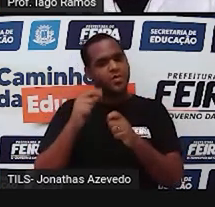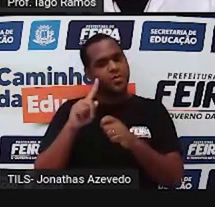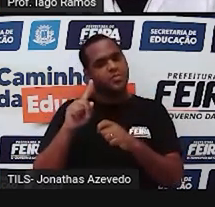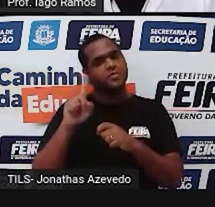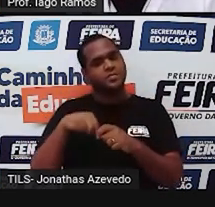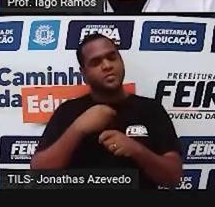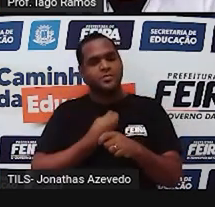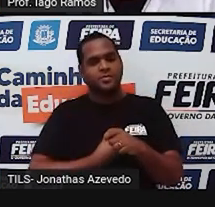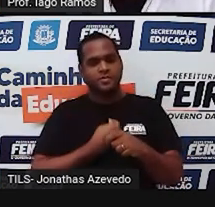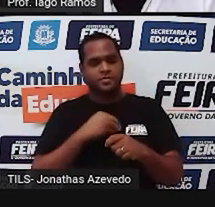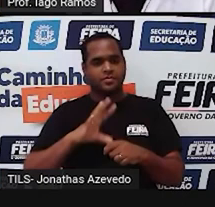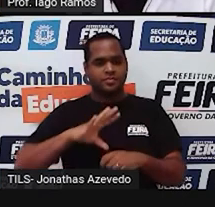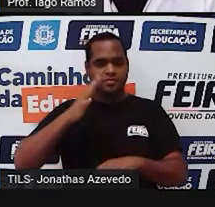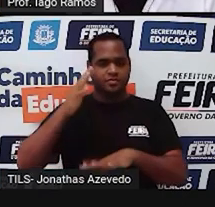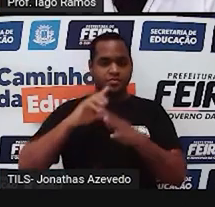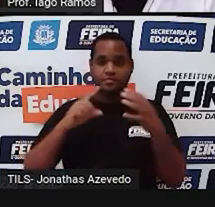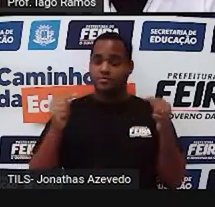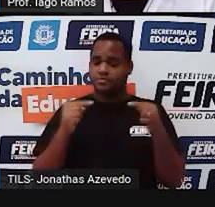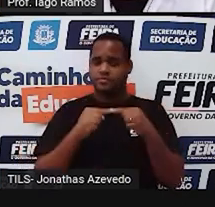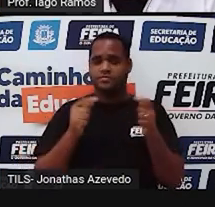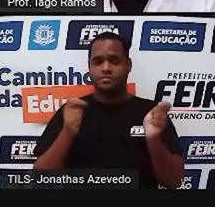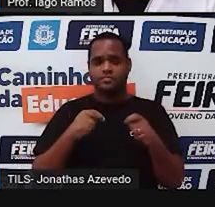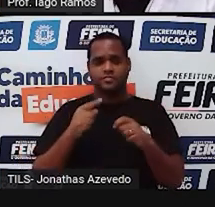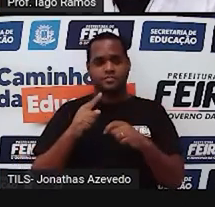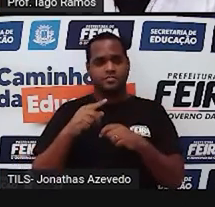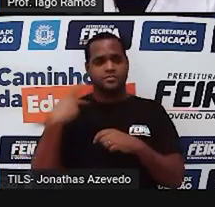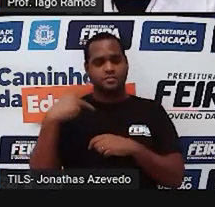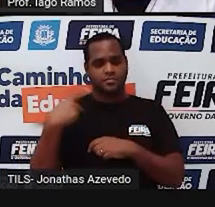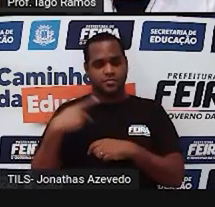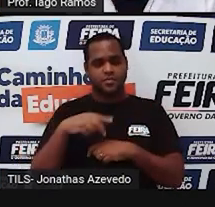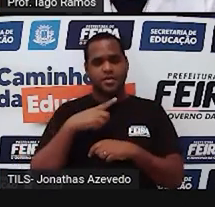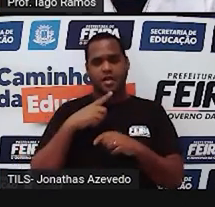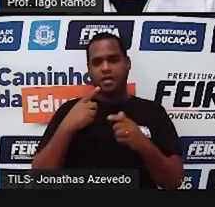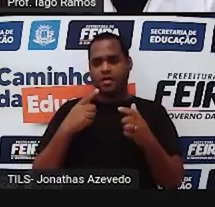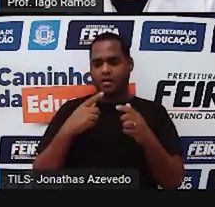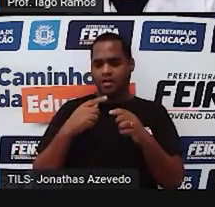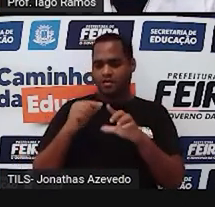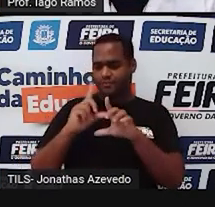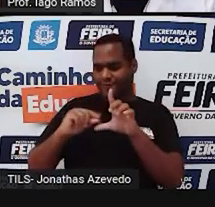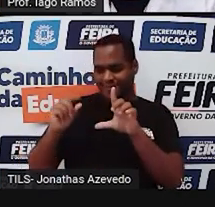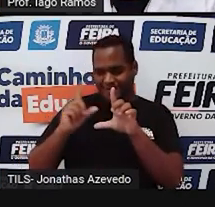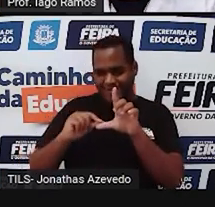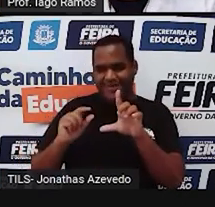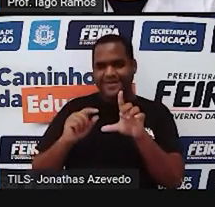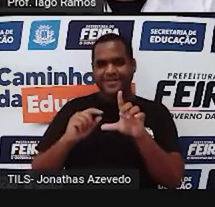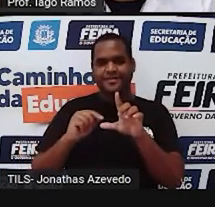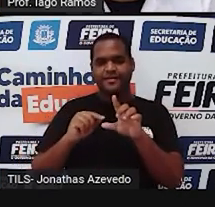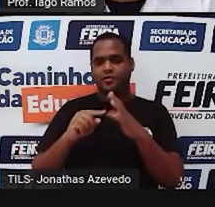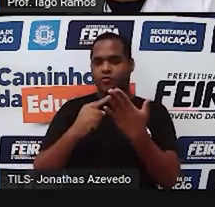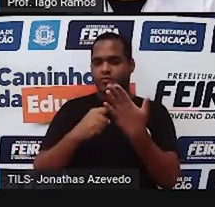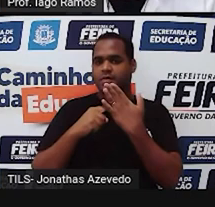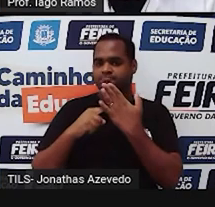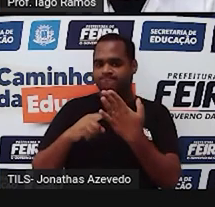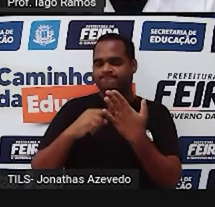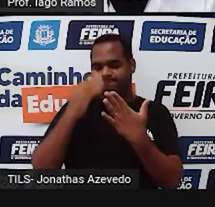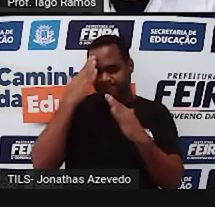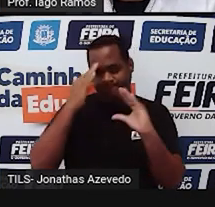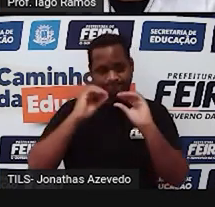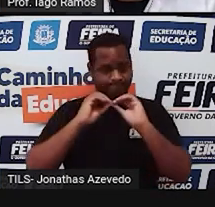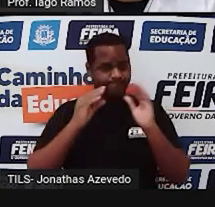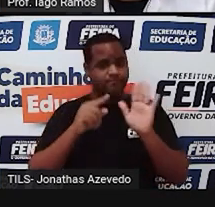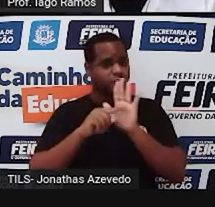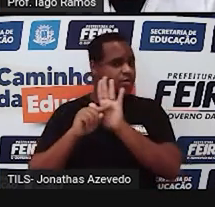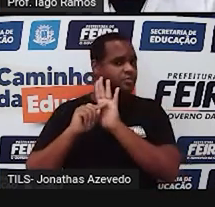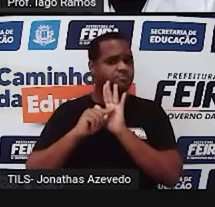real tá bom então tá aí uma fonte que foi consultada né pra nos ajudar a construir essa aula é um livro